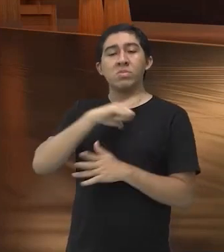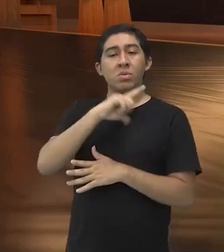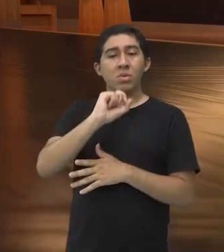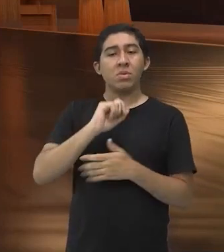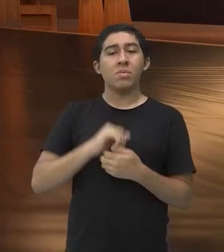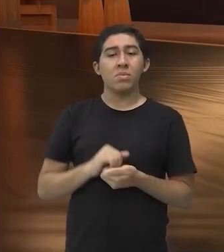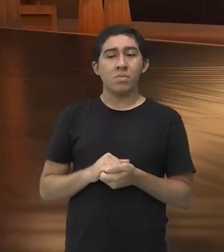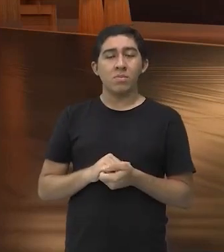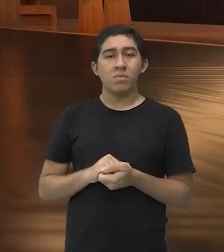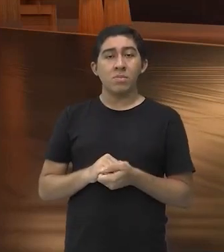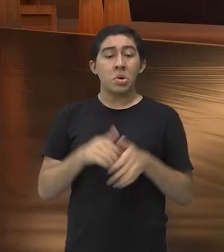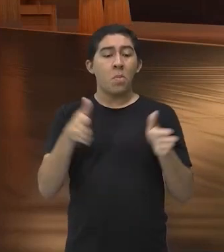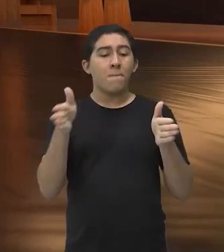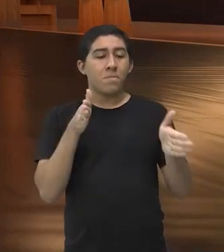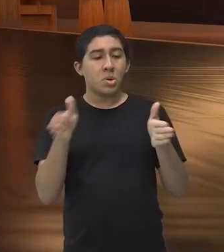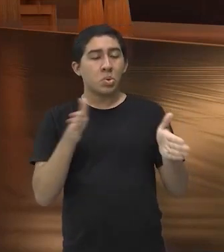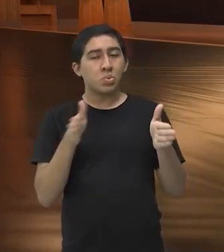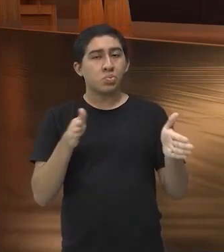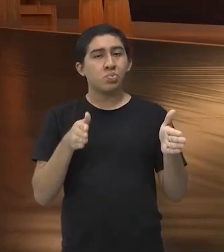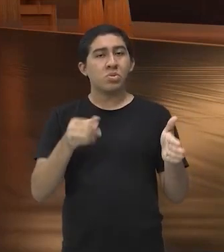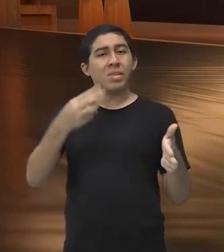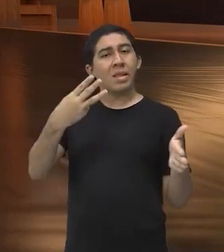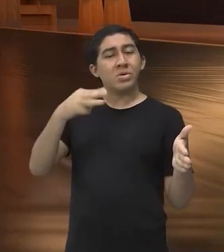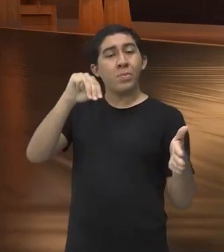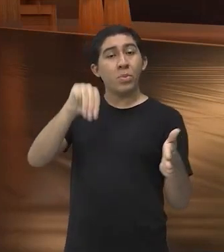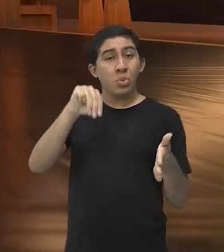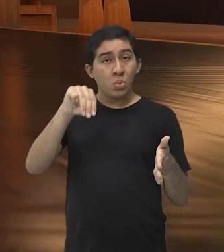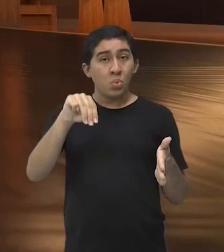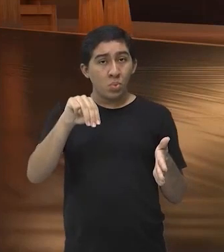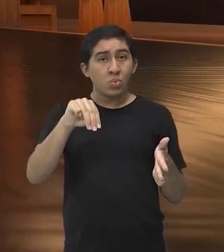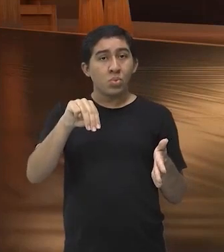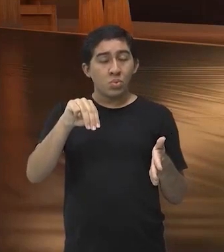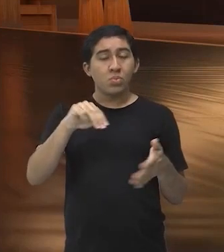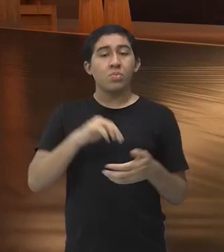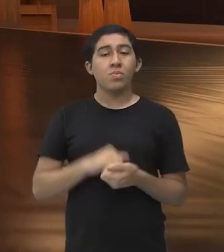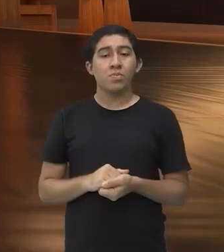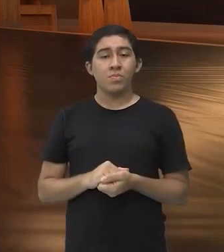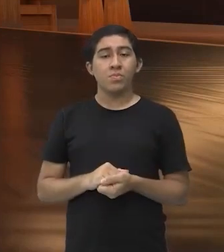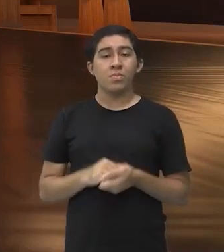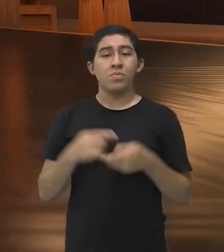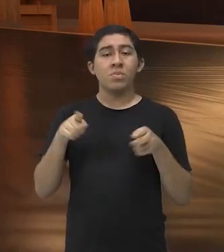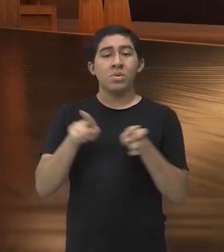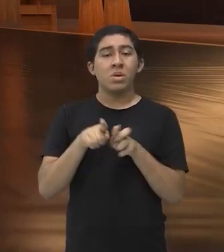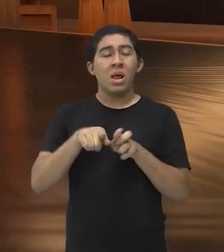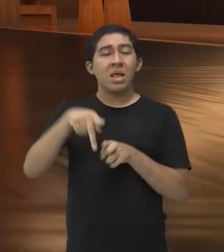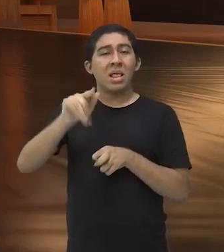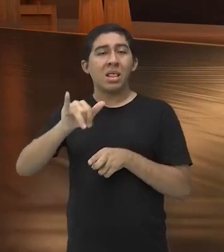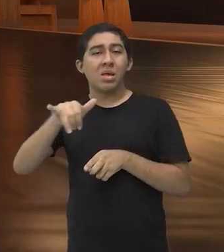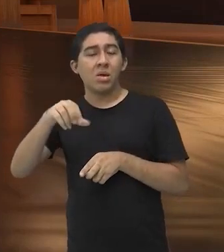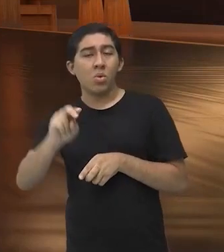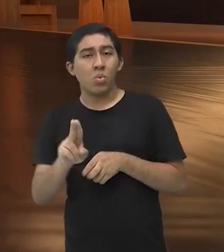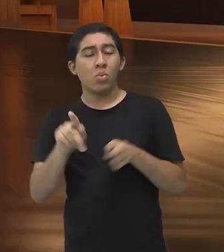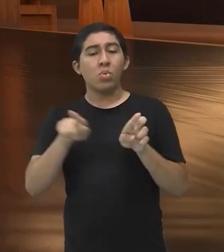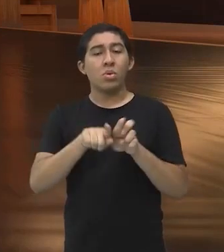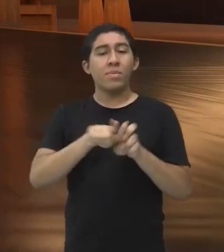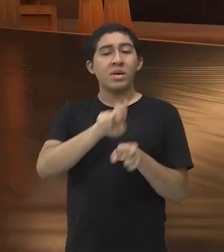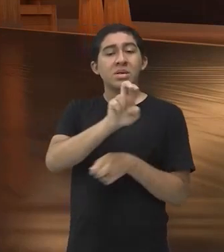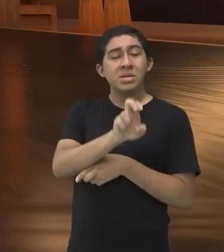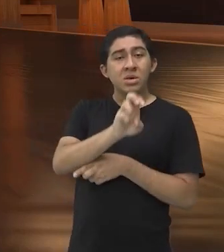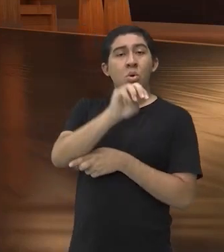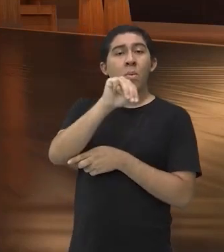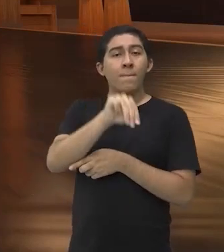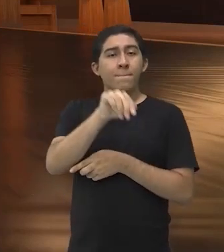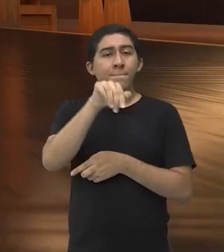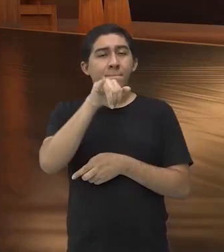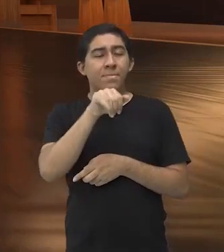a duração de 3 minutos para alunos de kill e 5 minutos para os mestres dan, tá bom?